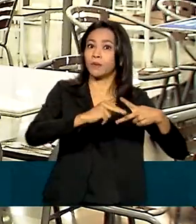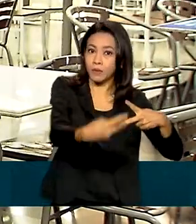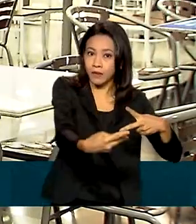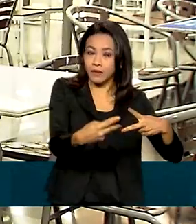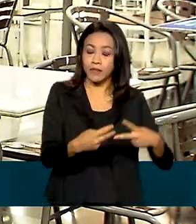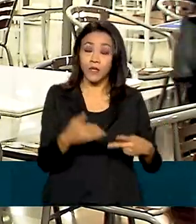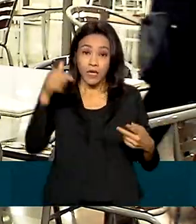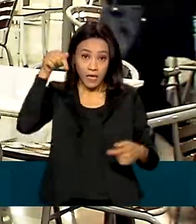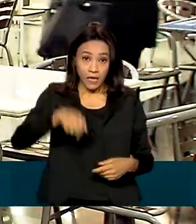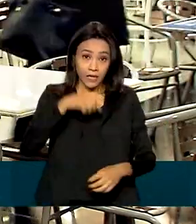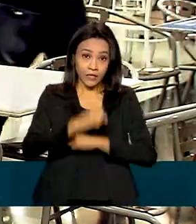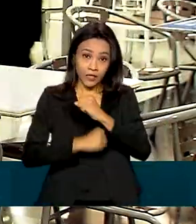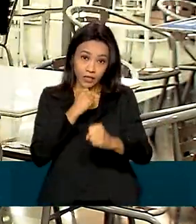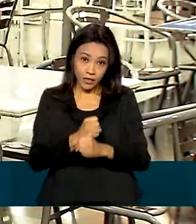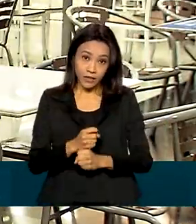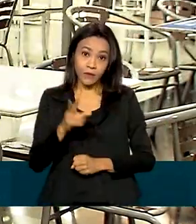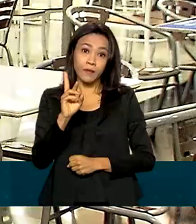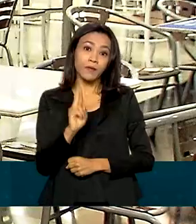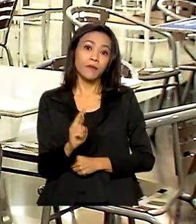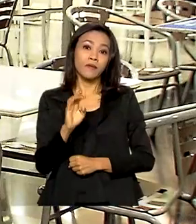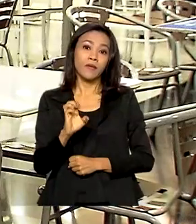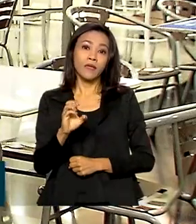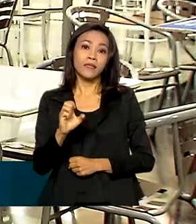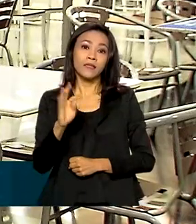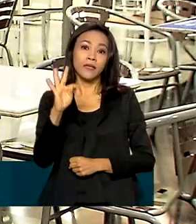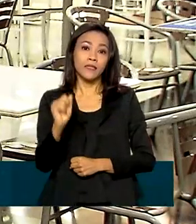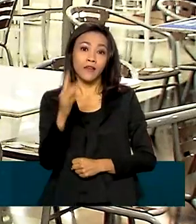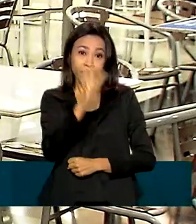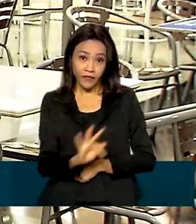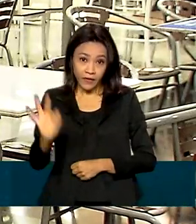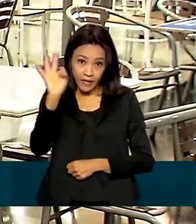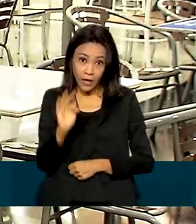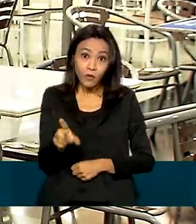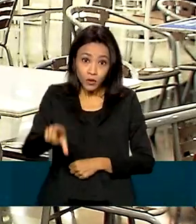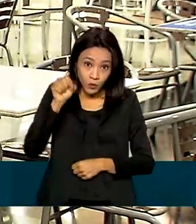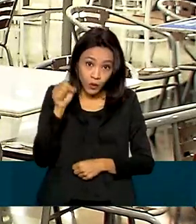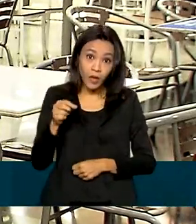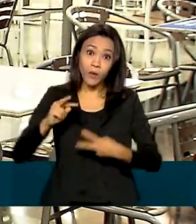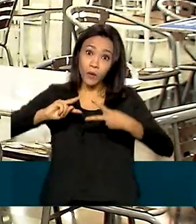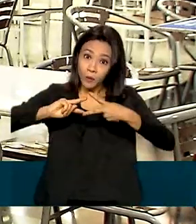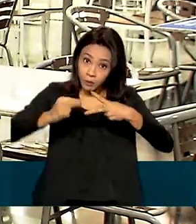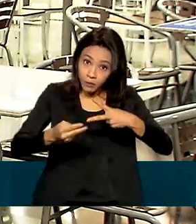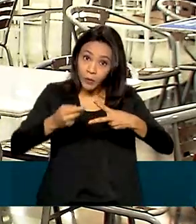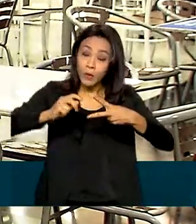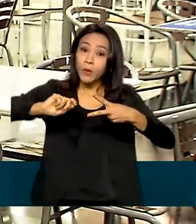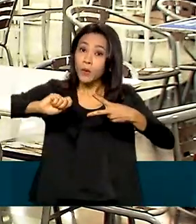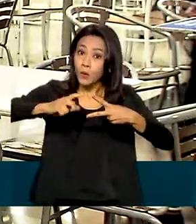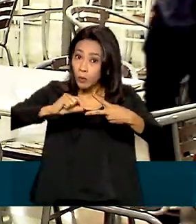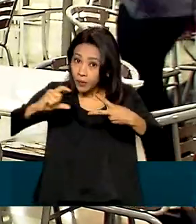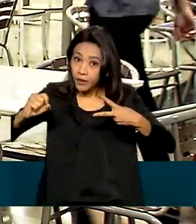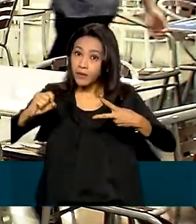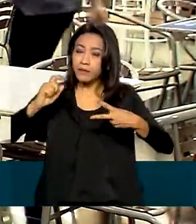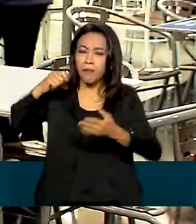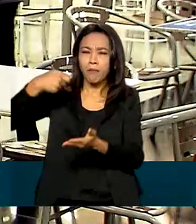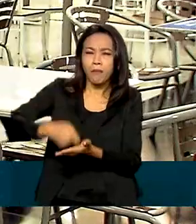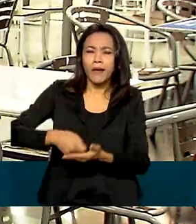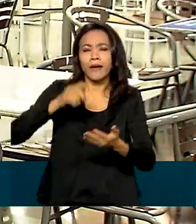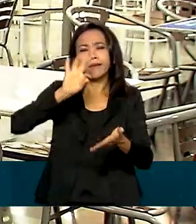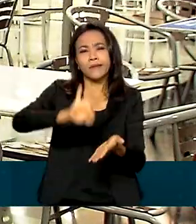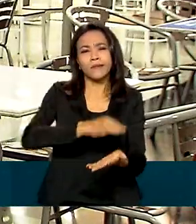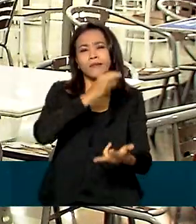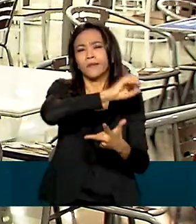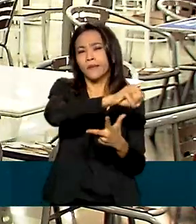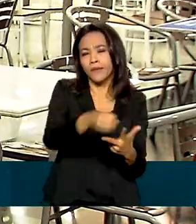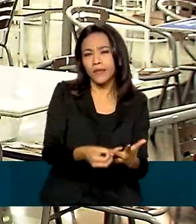a Receita Federal incluiu o Pix entre as escolhas para acertar as contas com o Leão. Pagamentos de multas, inscrição do Enem ou